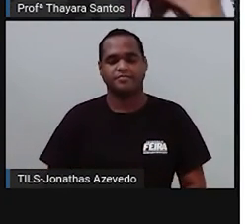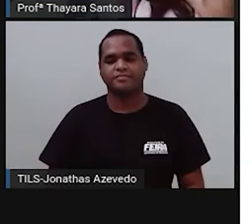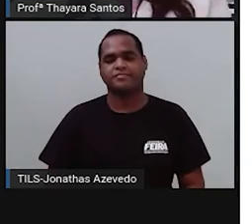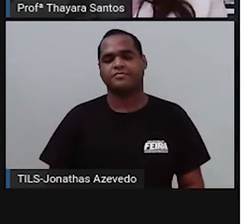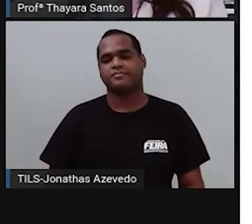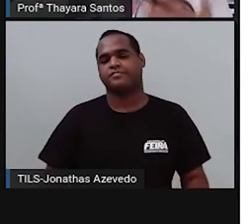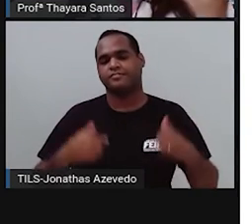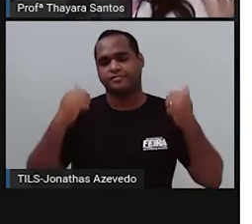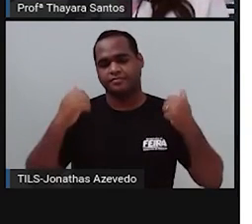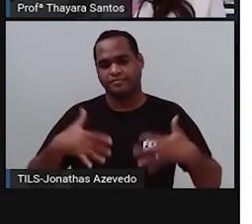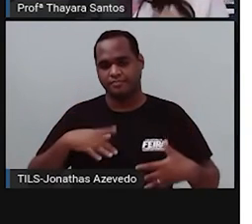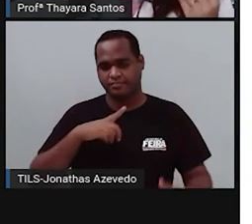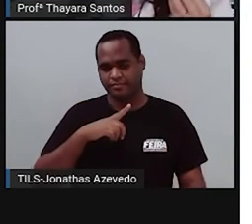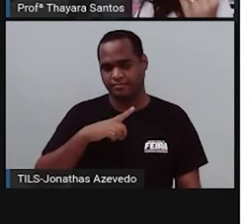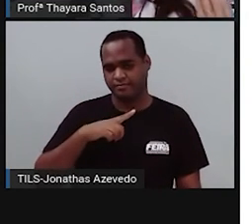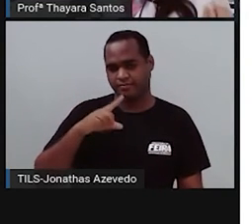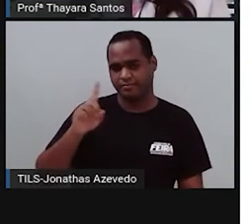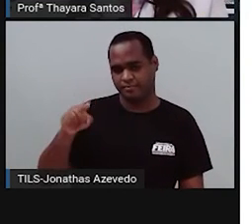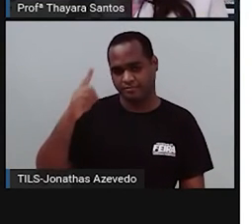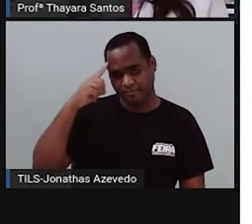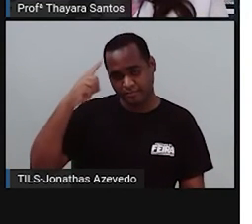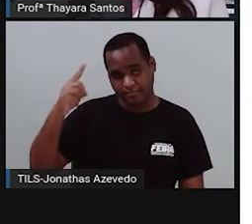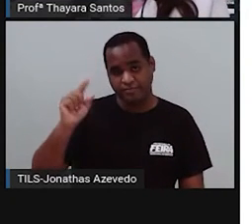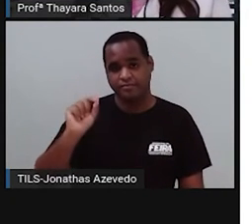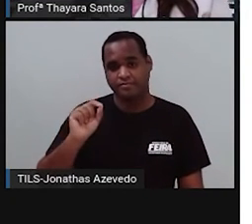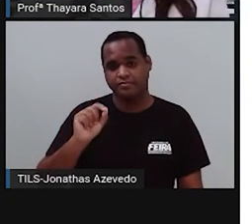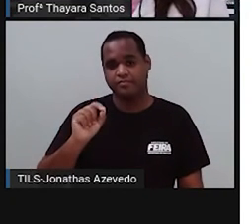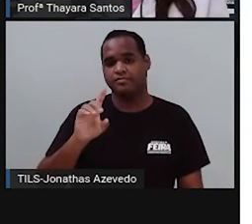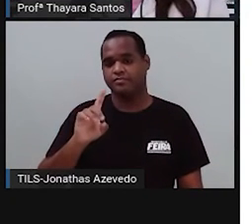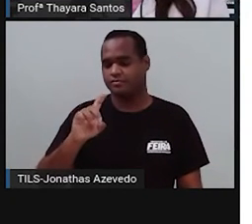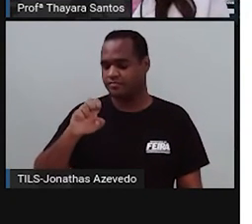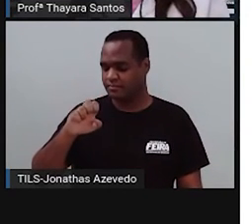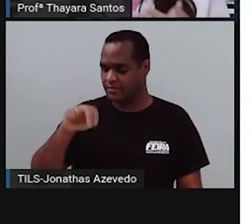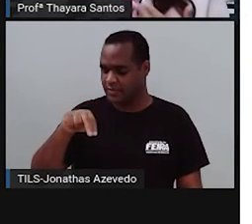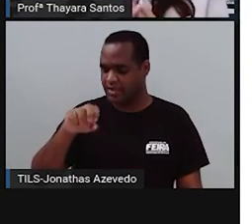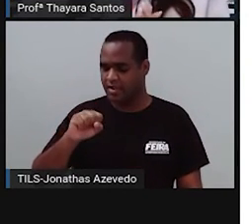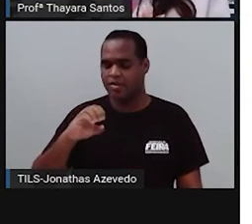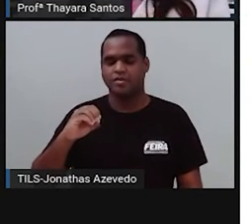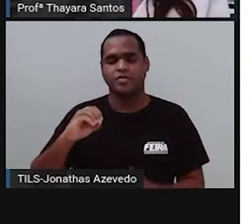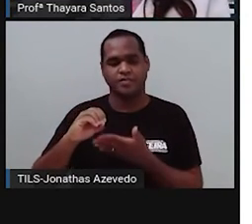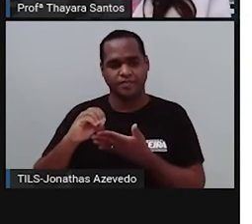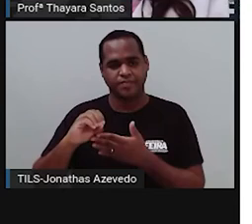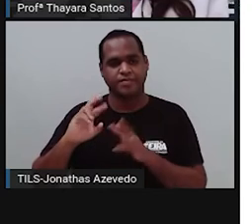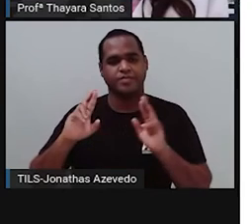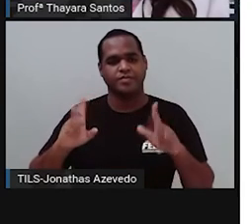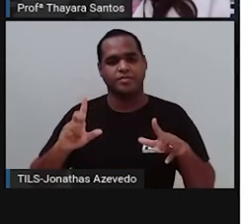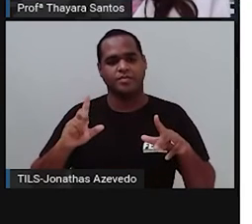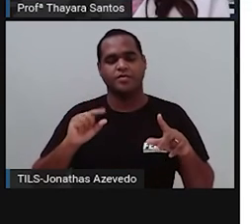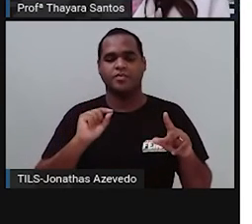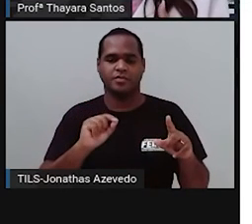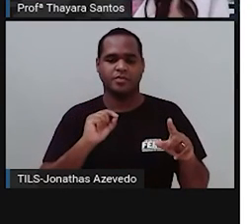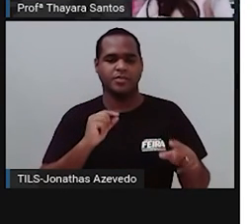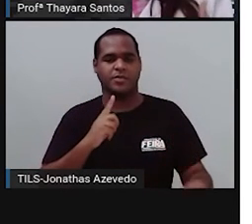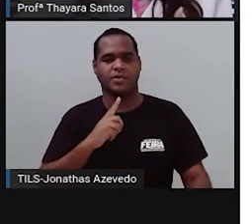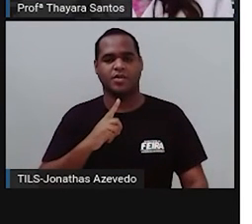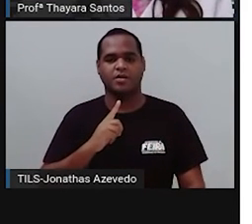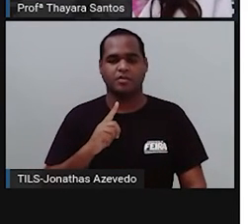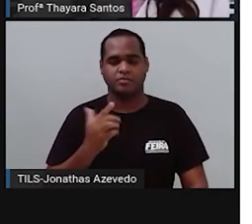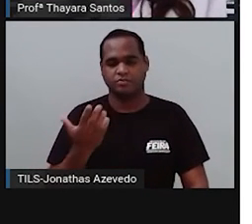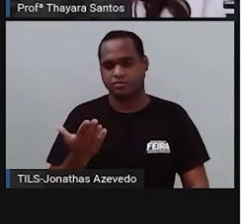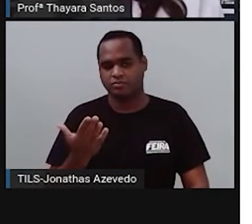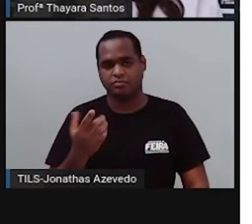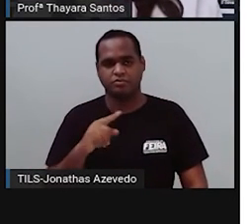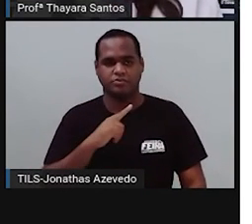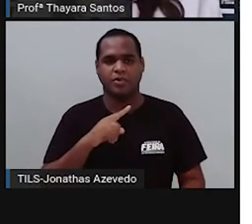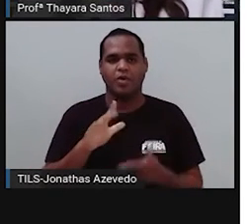o tecido conjuntivo propriamente dito, que é um tecido conjuntivo mais diferente. Ele tem